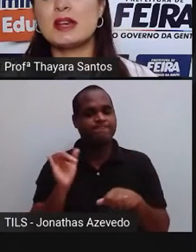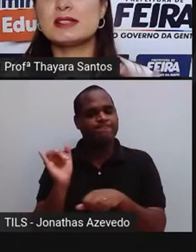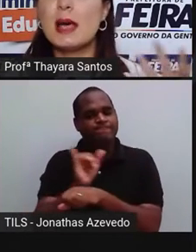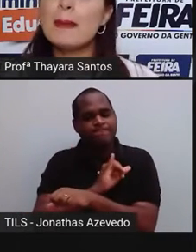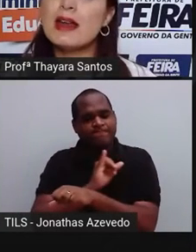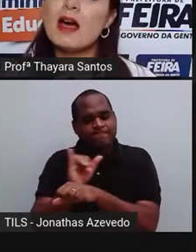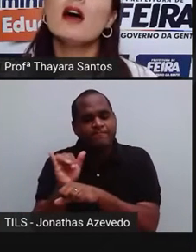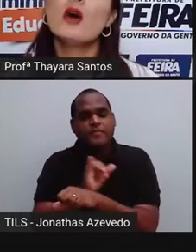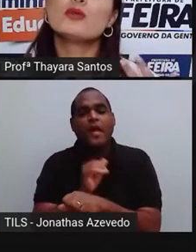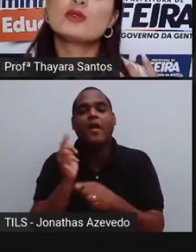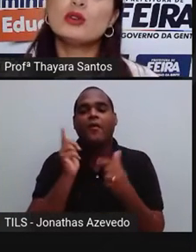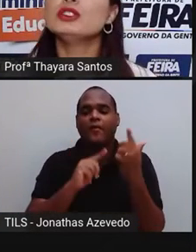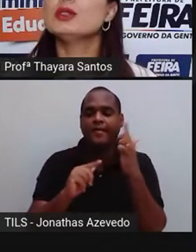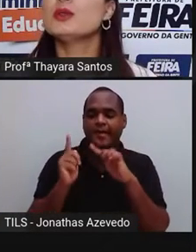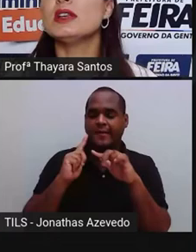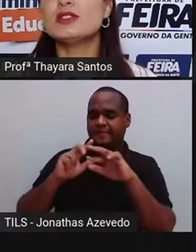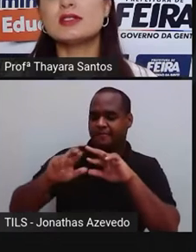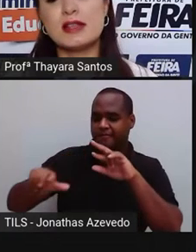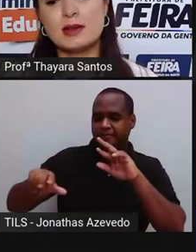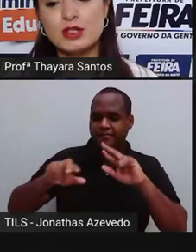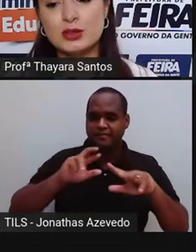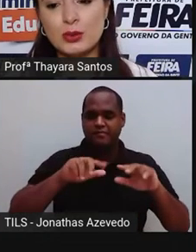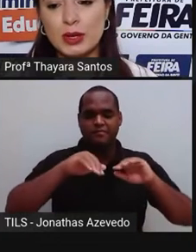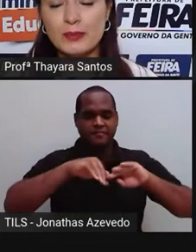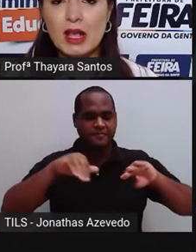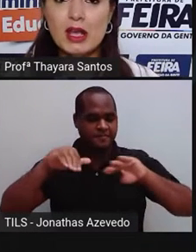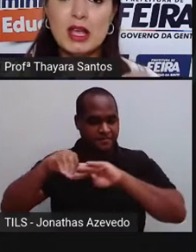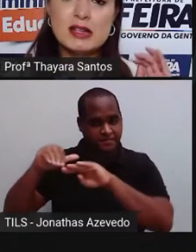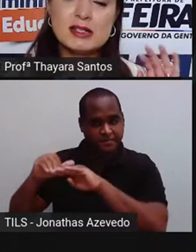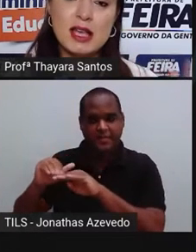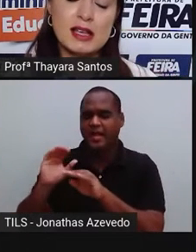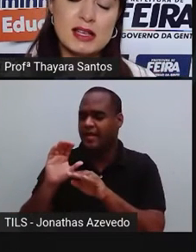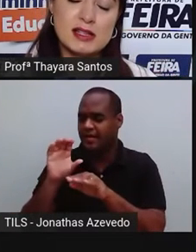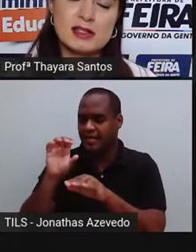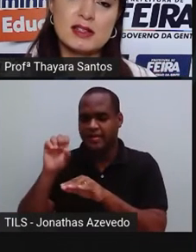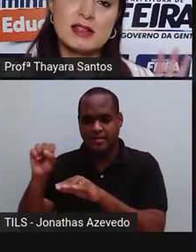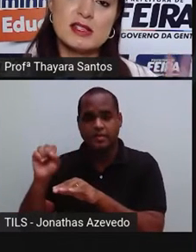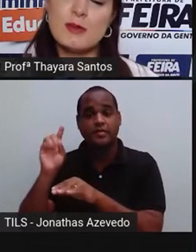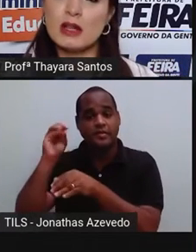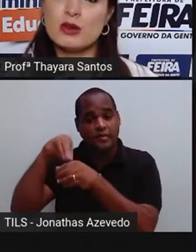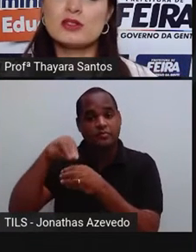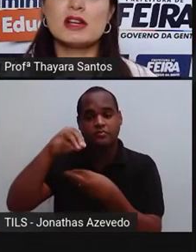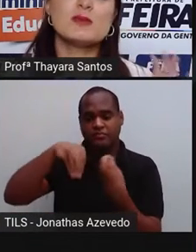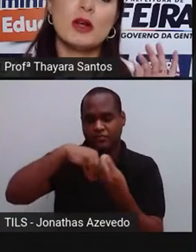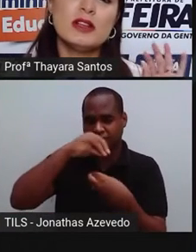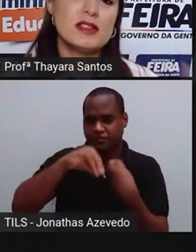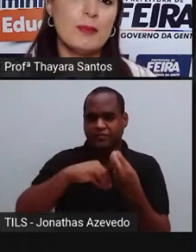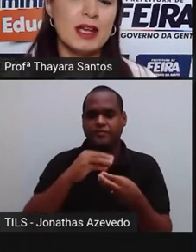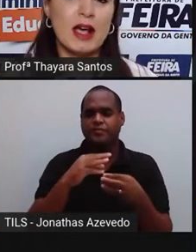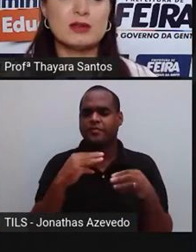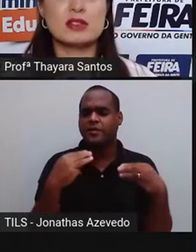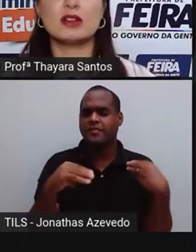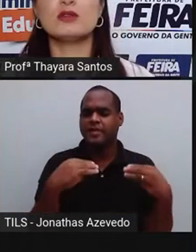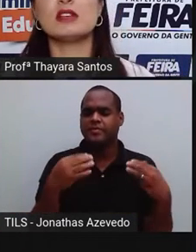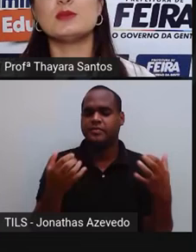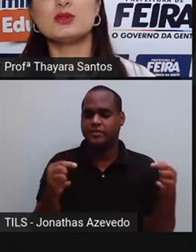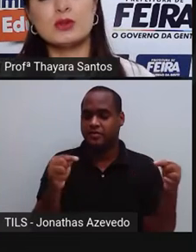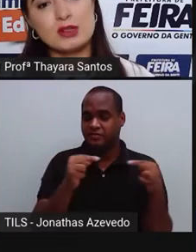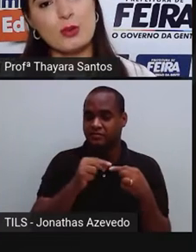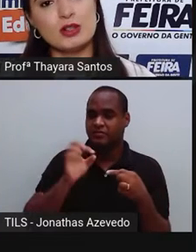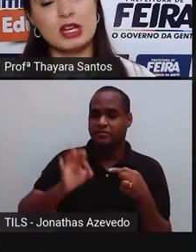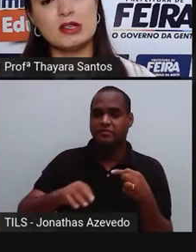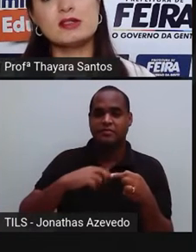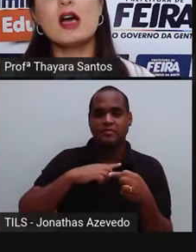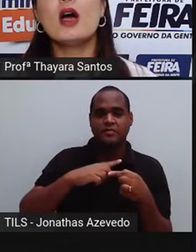utiliza para separar os constituintes dessa mistura. E esses métodos podem ser aplicados tanto nas